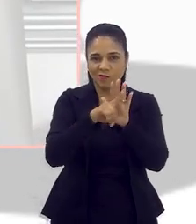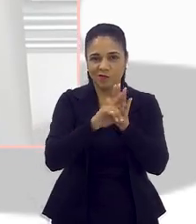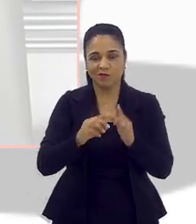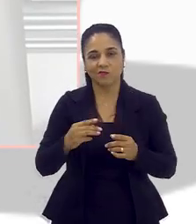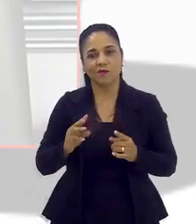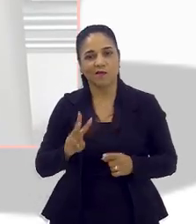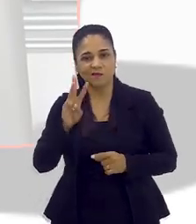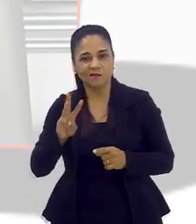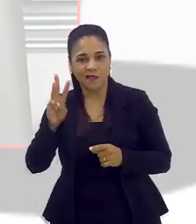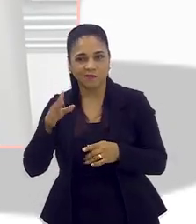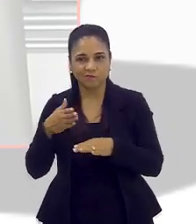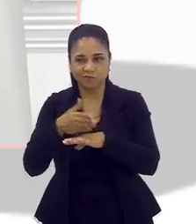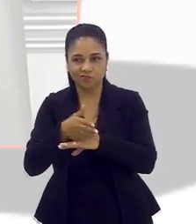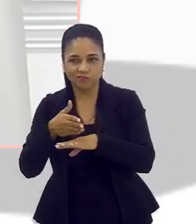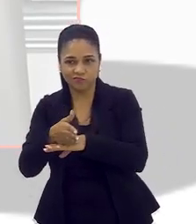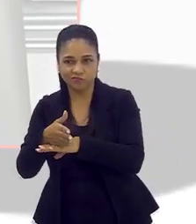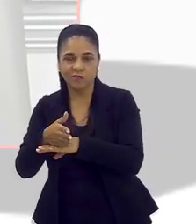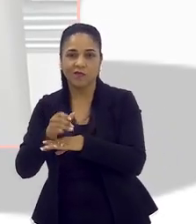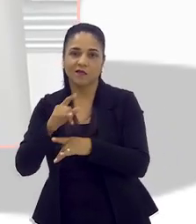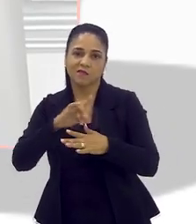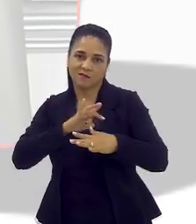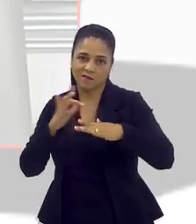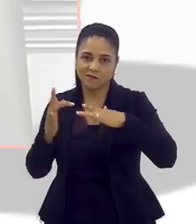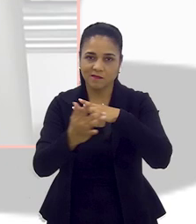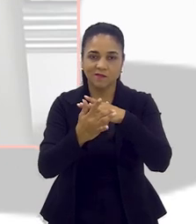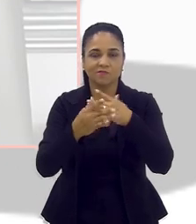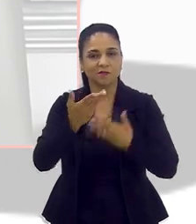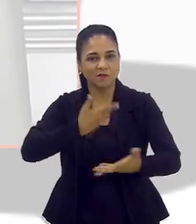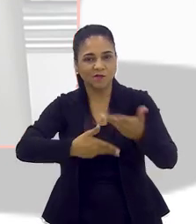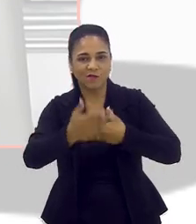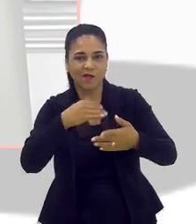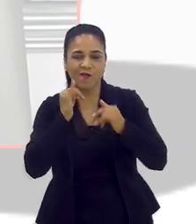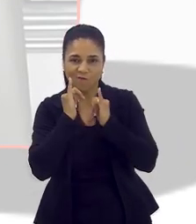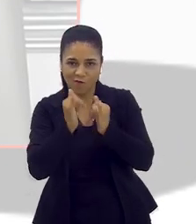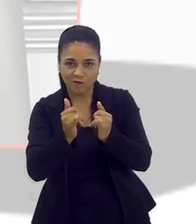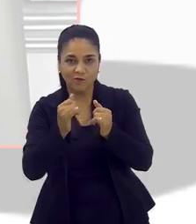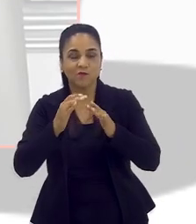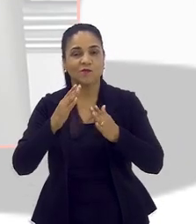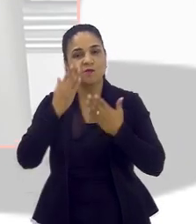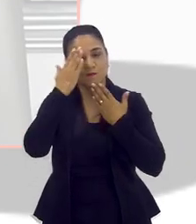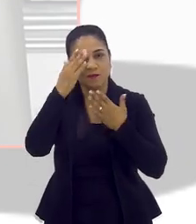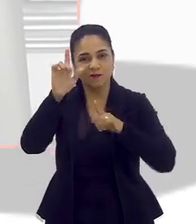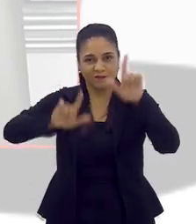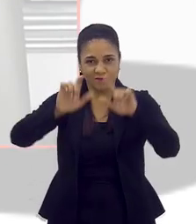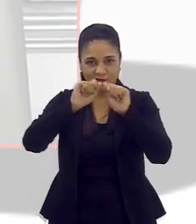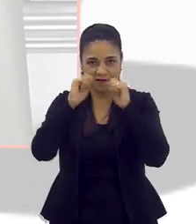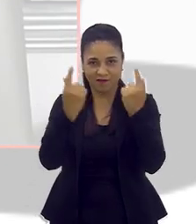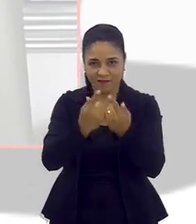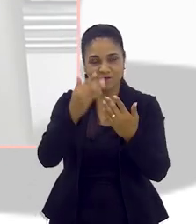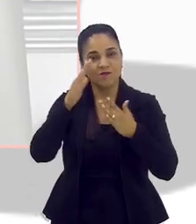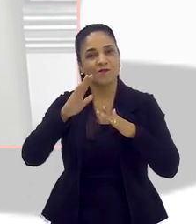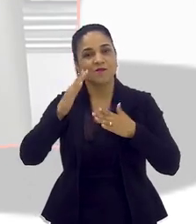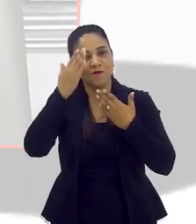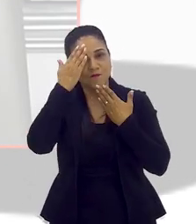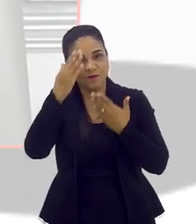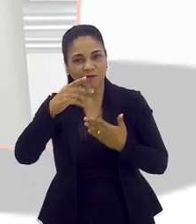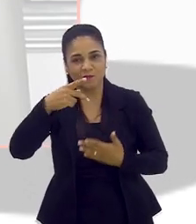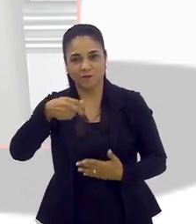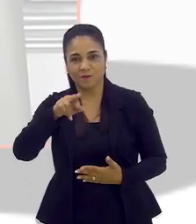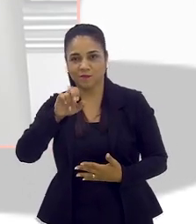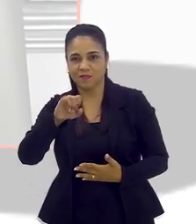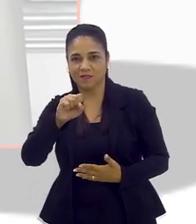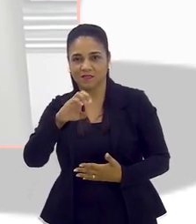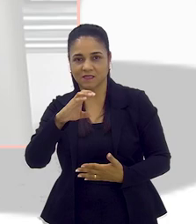projetos, acesse nosso site, nossa rede social, que a gente está lá aberto para trocar e para dar informação. Obrigado, TV Alerje. Obrigado,